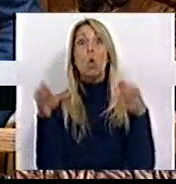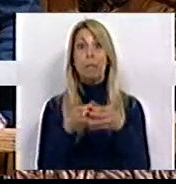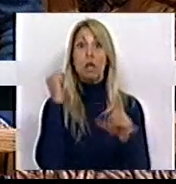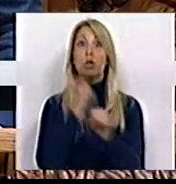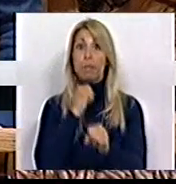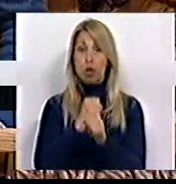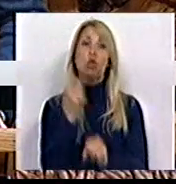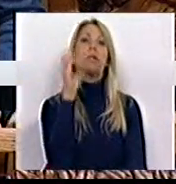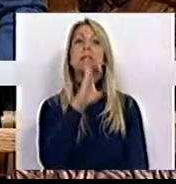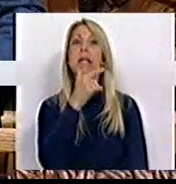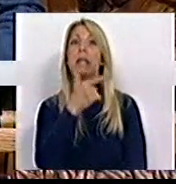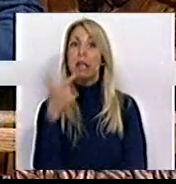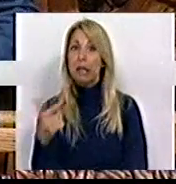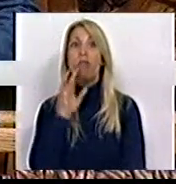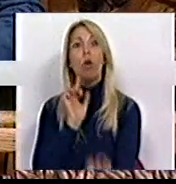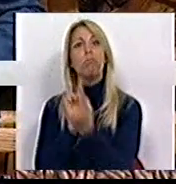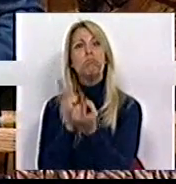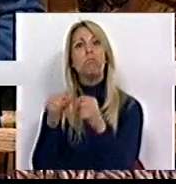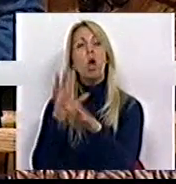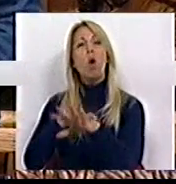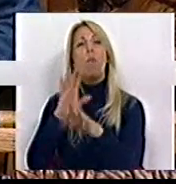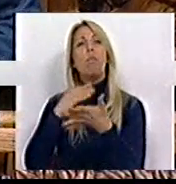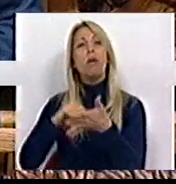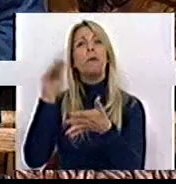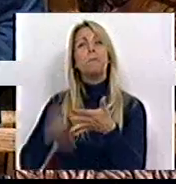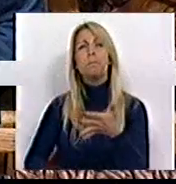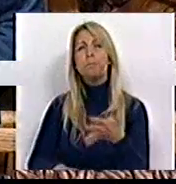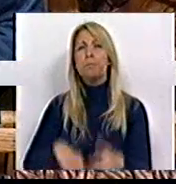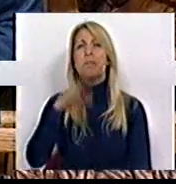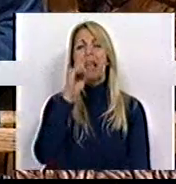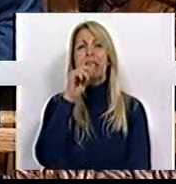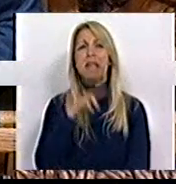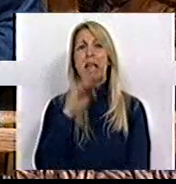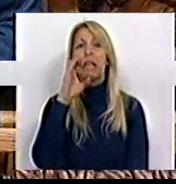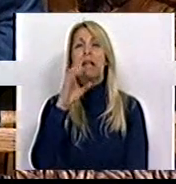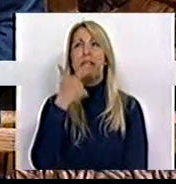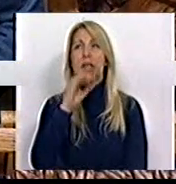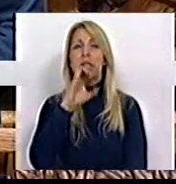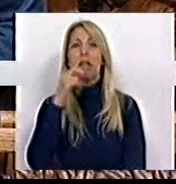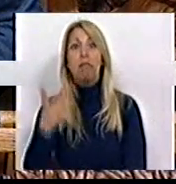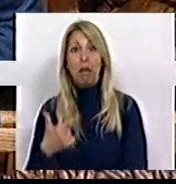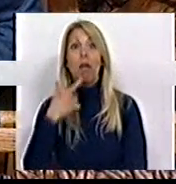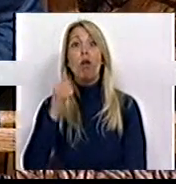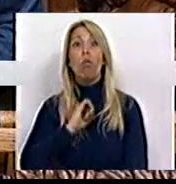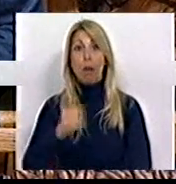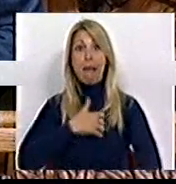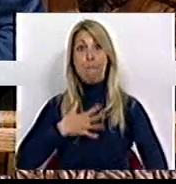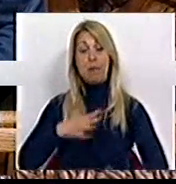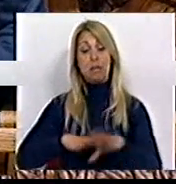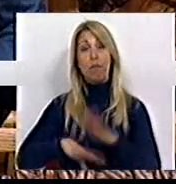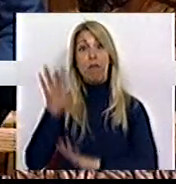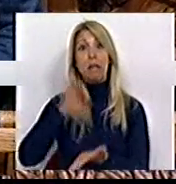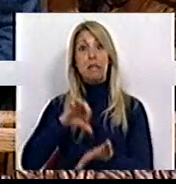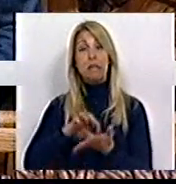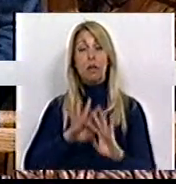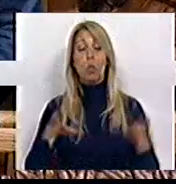Trabalhadores do CTT, na audição sobre a petição do SNTCT contra a privatização da empresa, realizada em sede de Comissão de